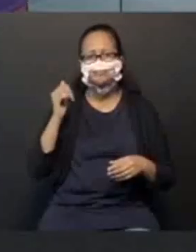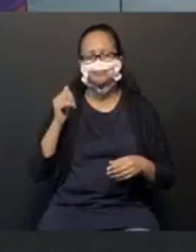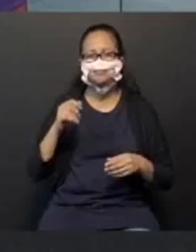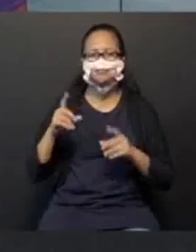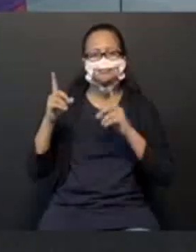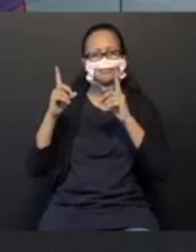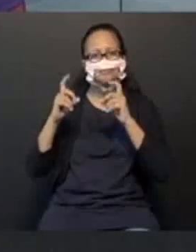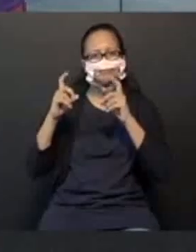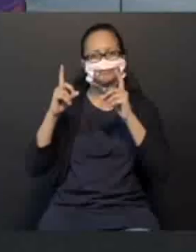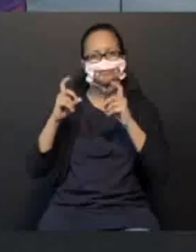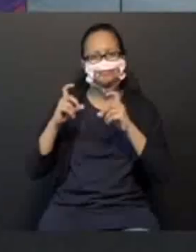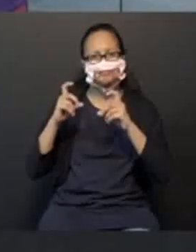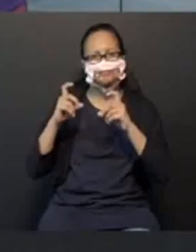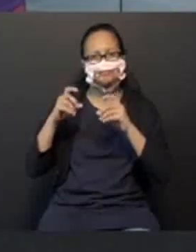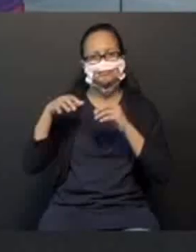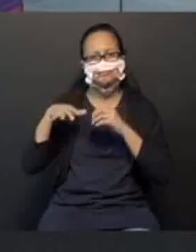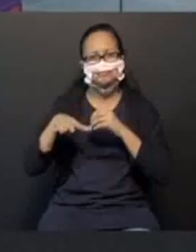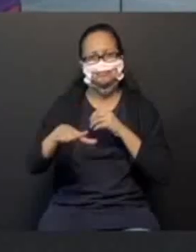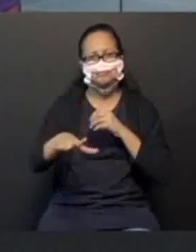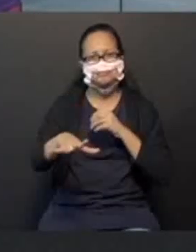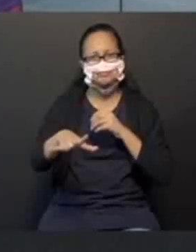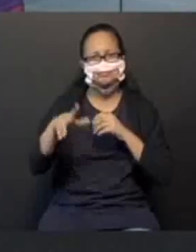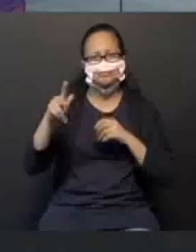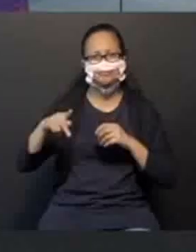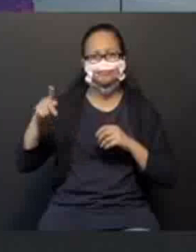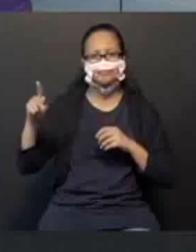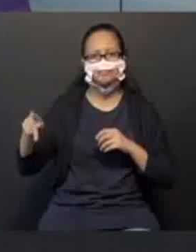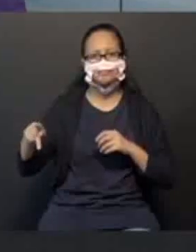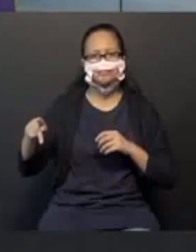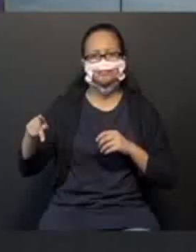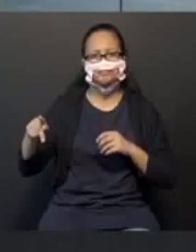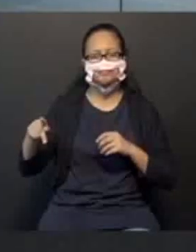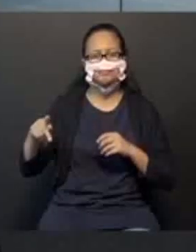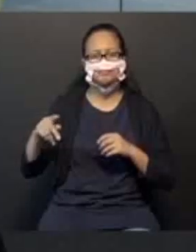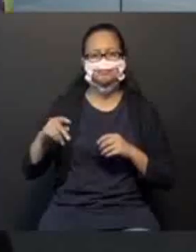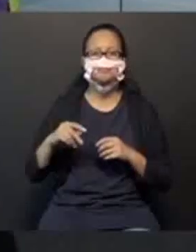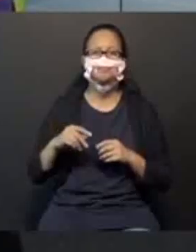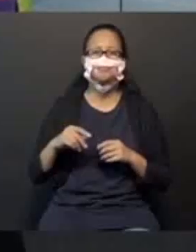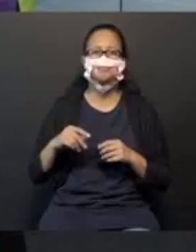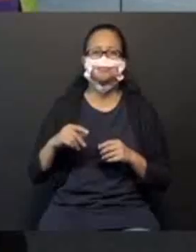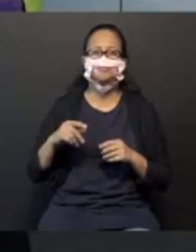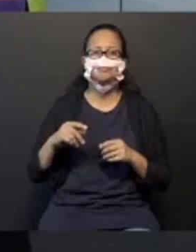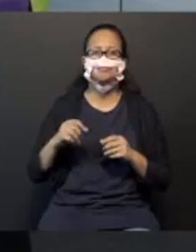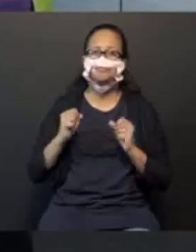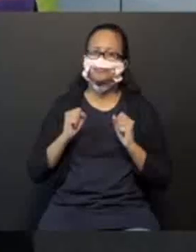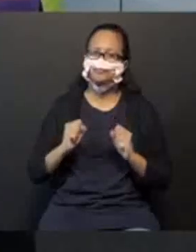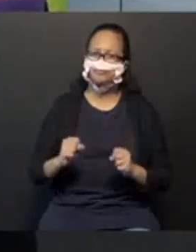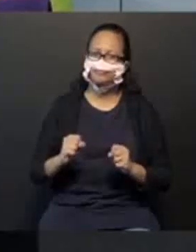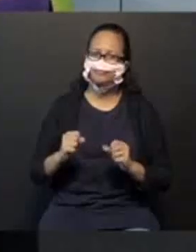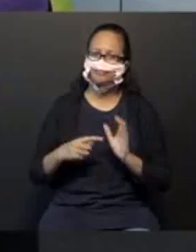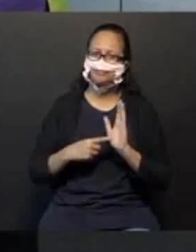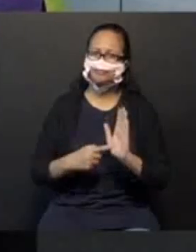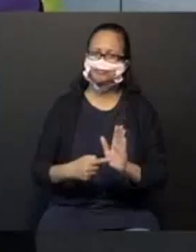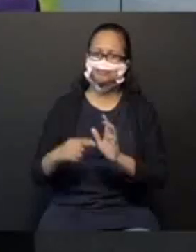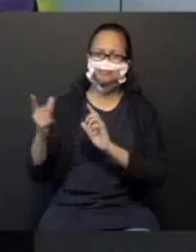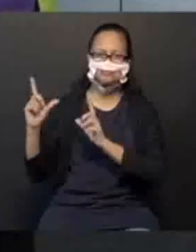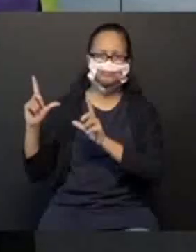Tire uma foto e envie para a professora. E você terá a oportunidade de aparecer aqui.